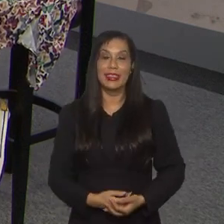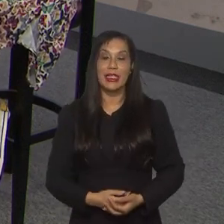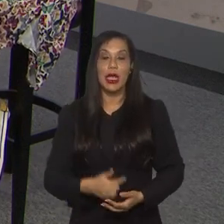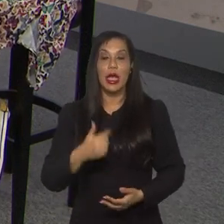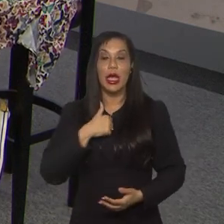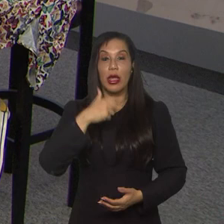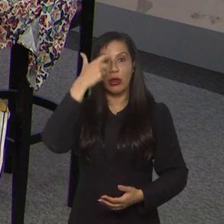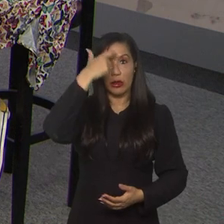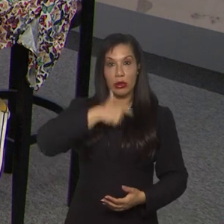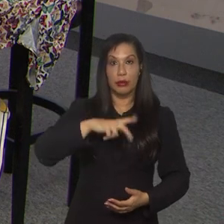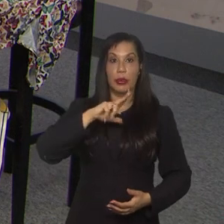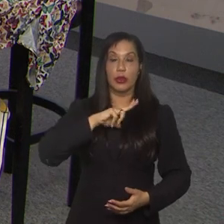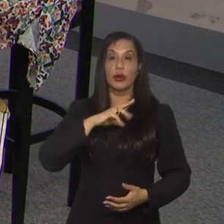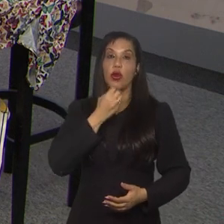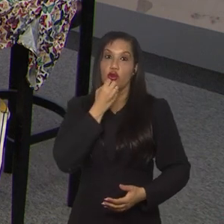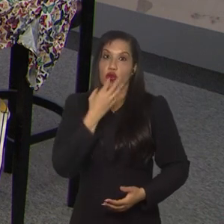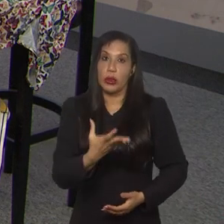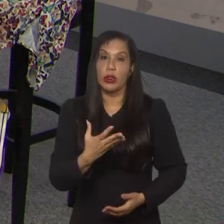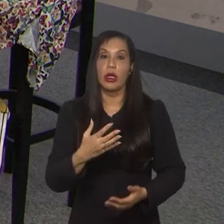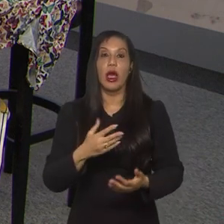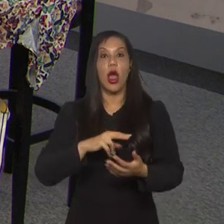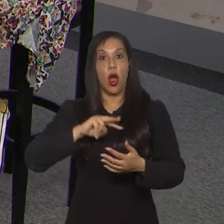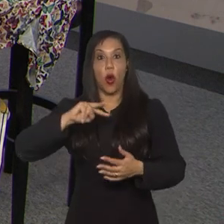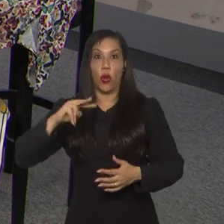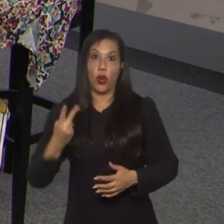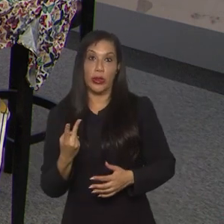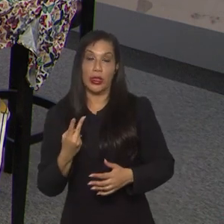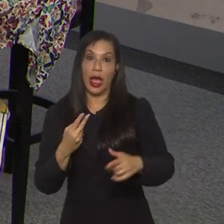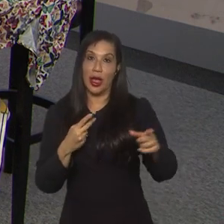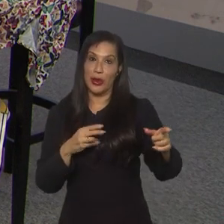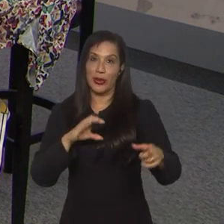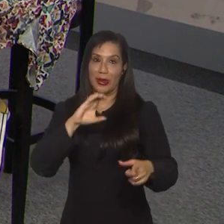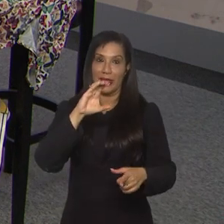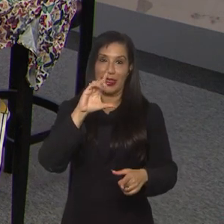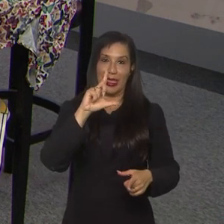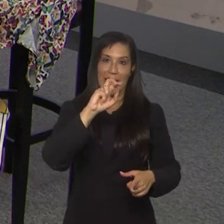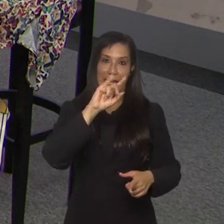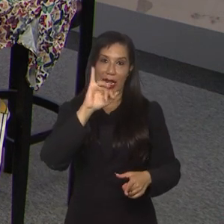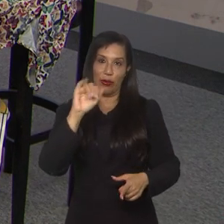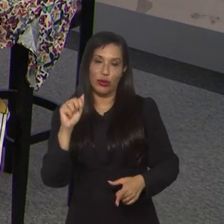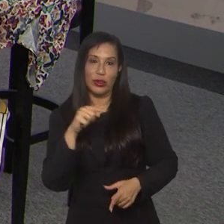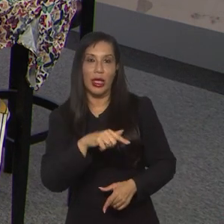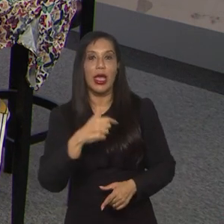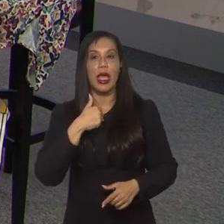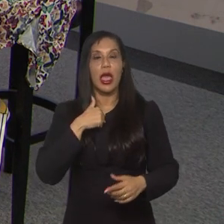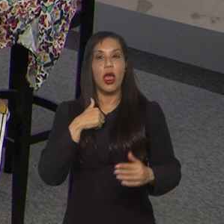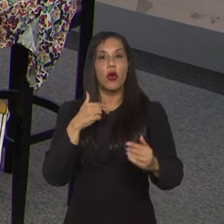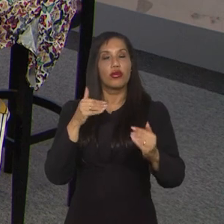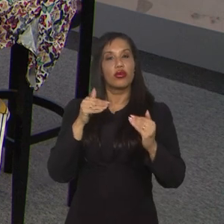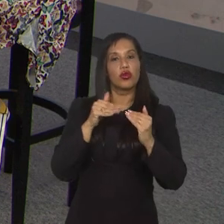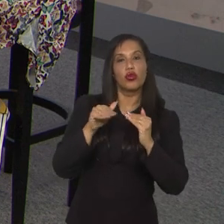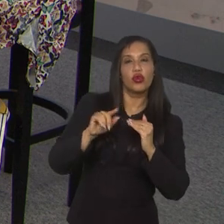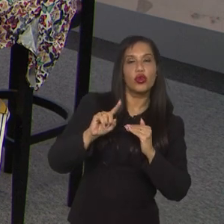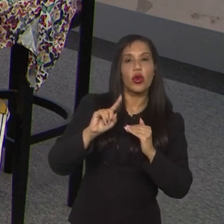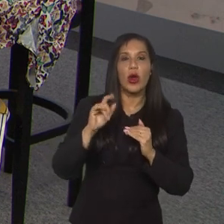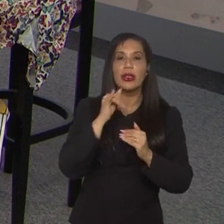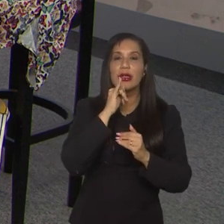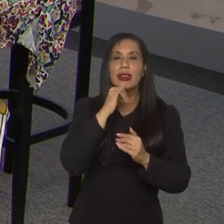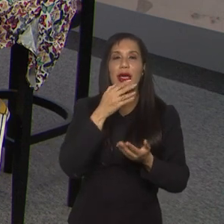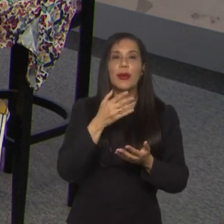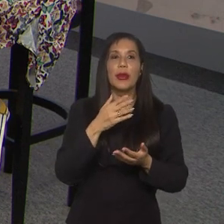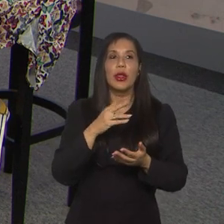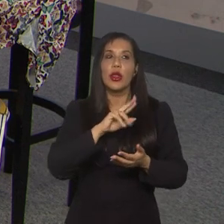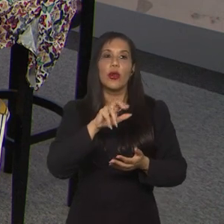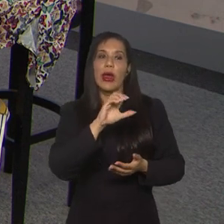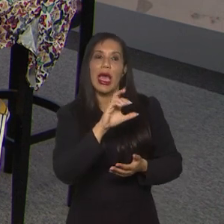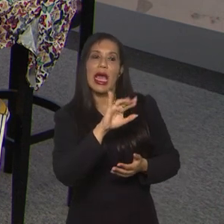Eu, particularmente, gostei bastante. Eu acho, ao contrário da Cláudia, né? Eu discordo um pouquinho da maior justiçada. Eu acho que não